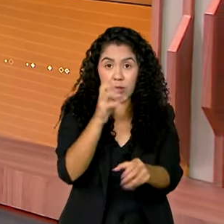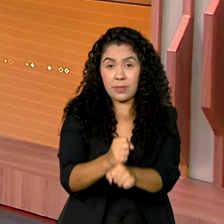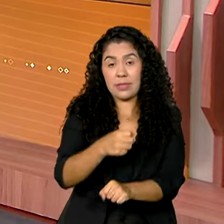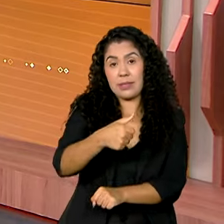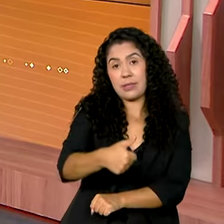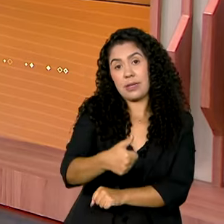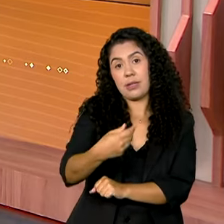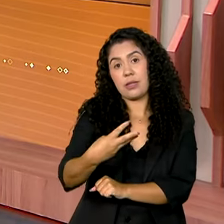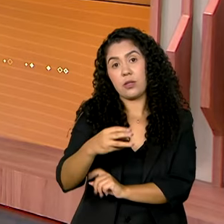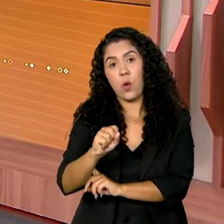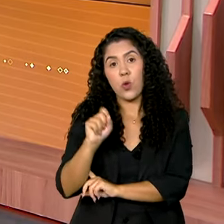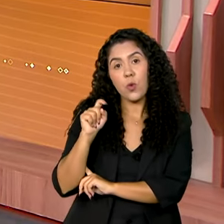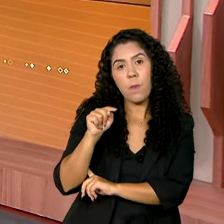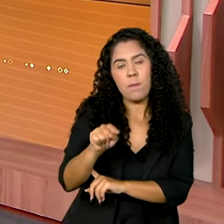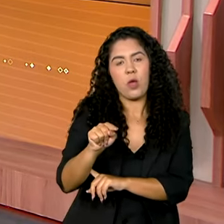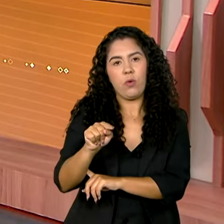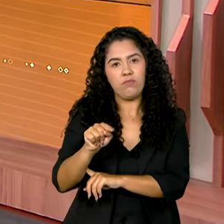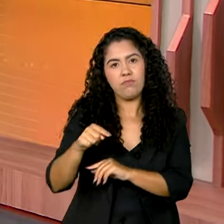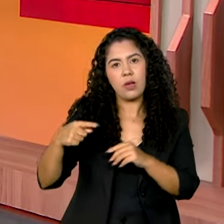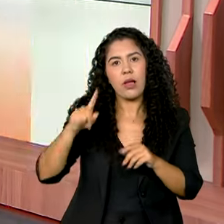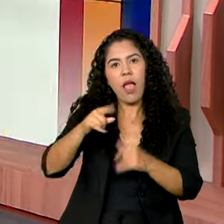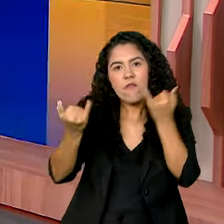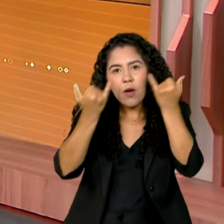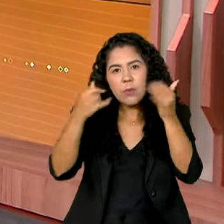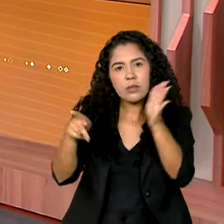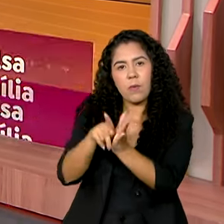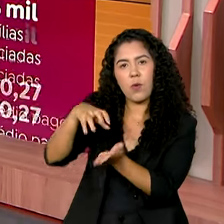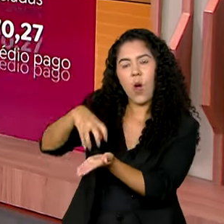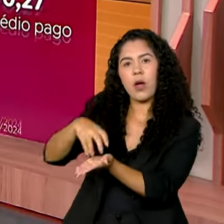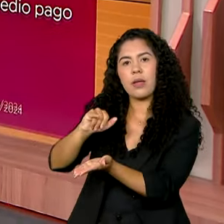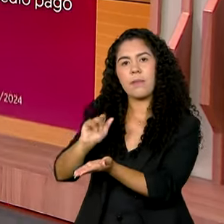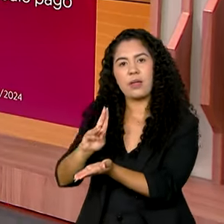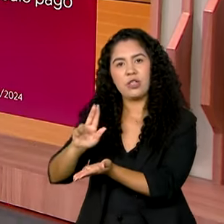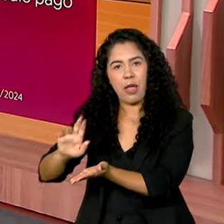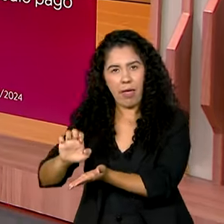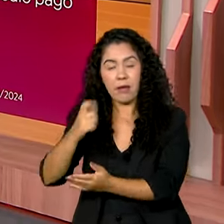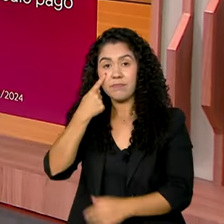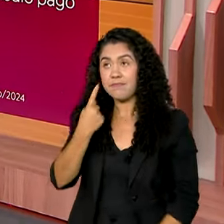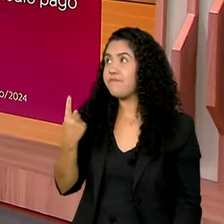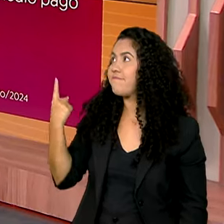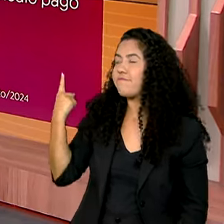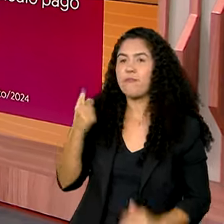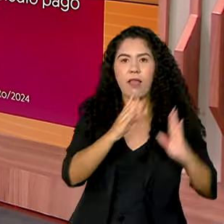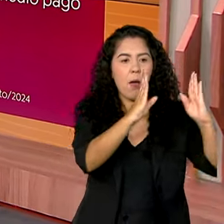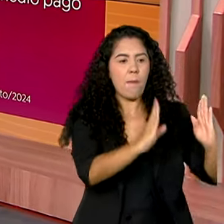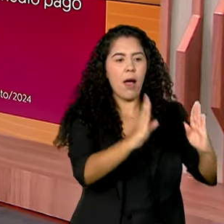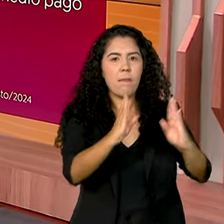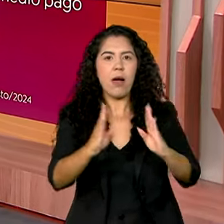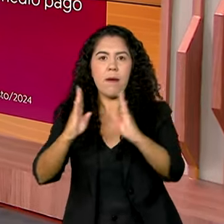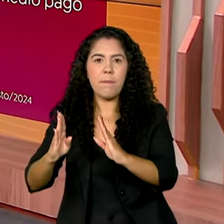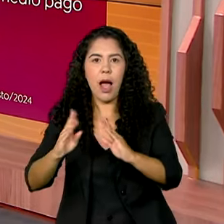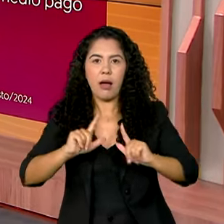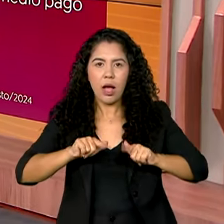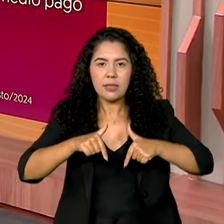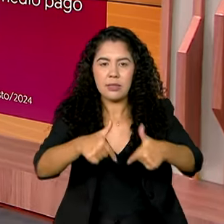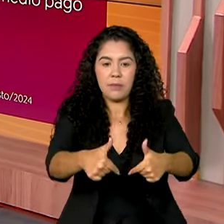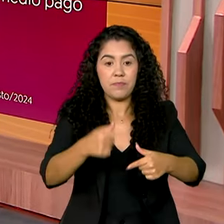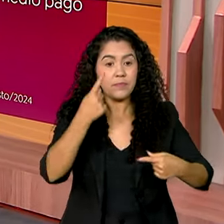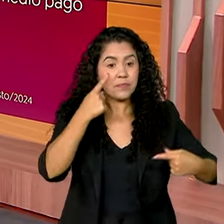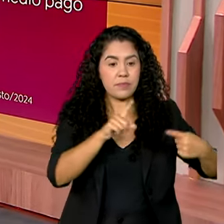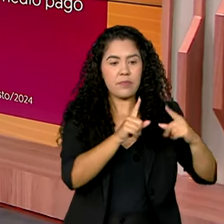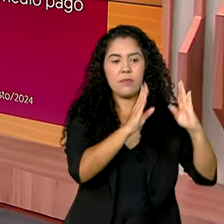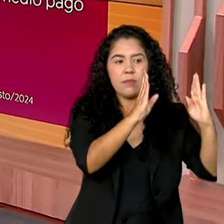mil habitantes, segundo o IBGE. Vamos ver agora algumas das ações federais que beneficiam essa cidade. Na saúde, por exemplo,